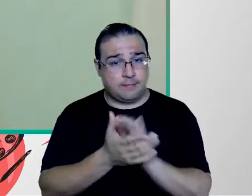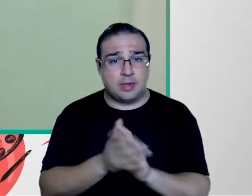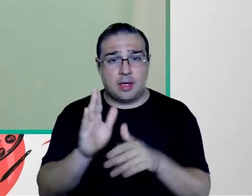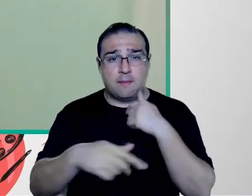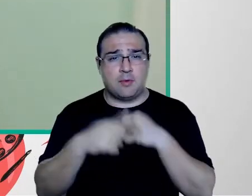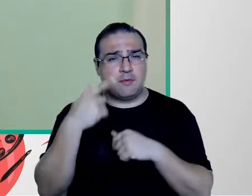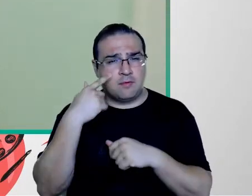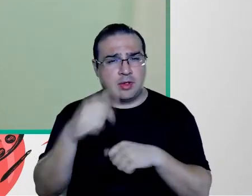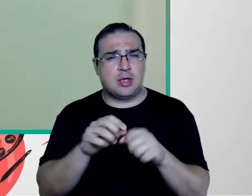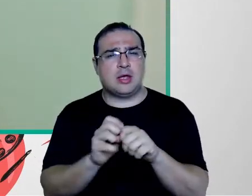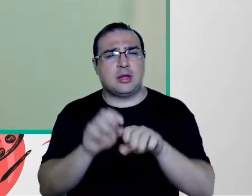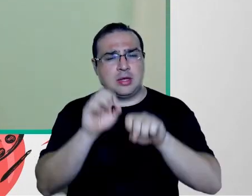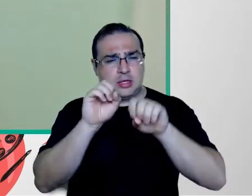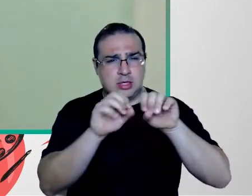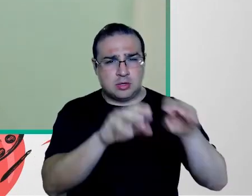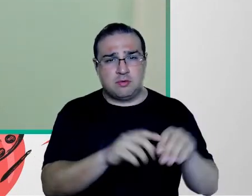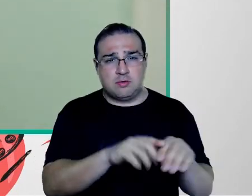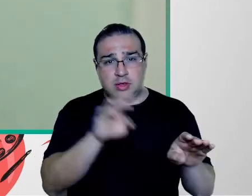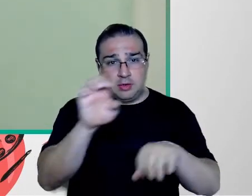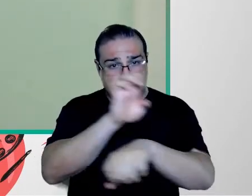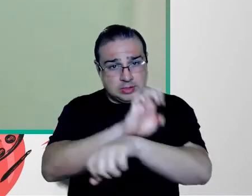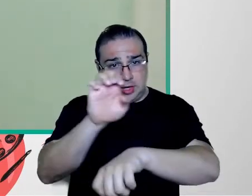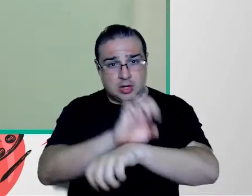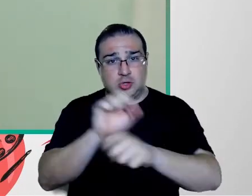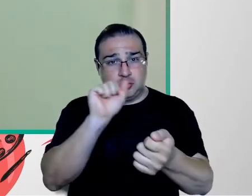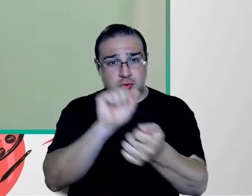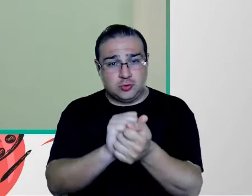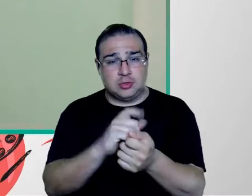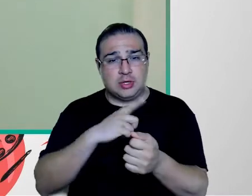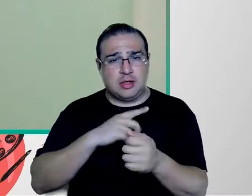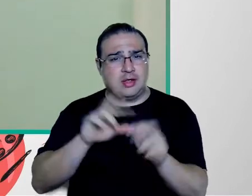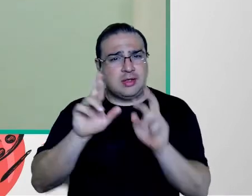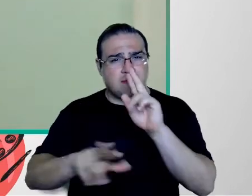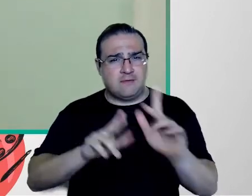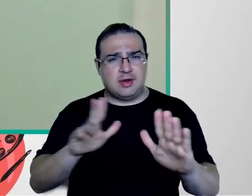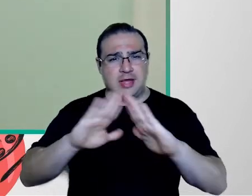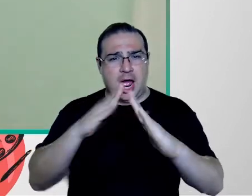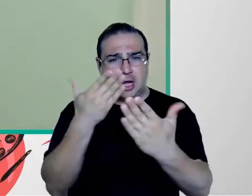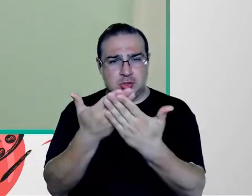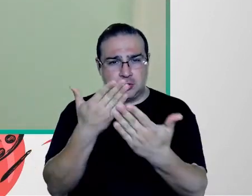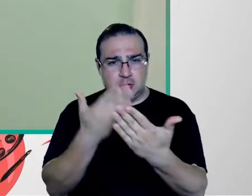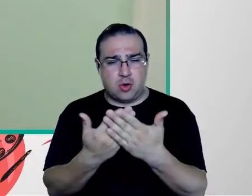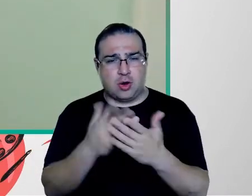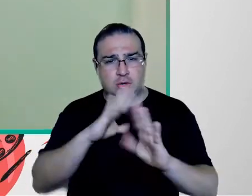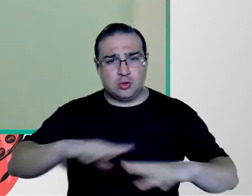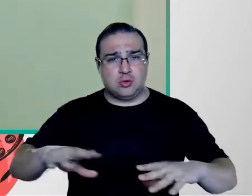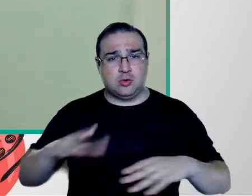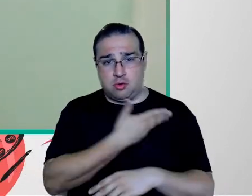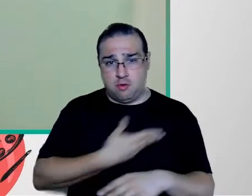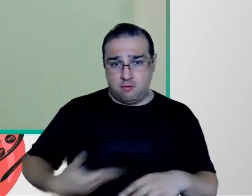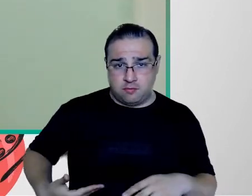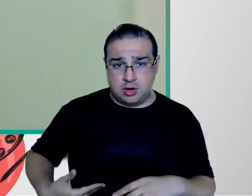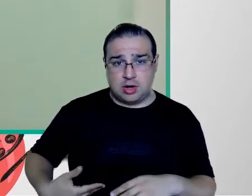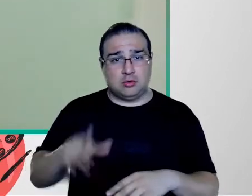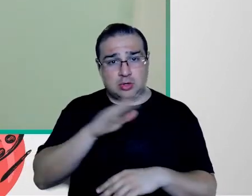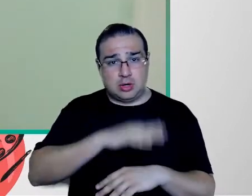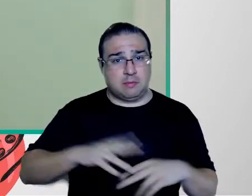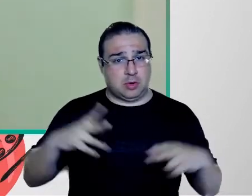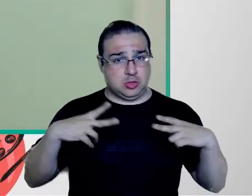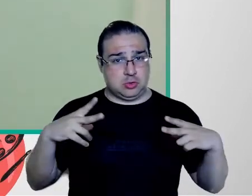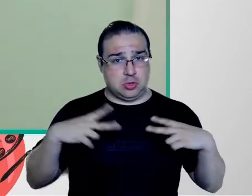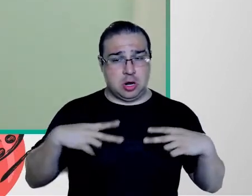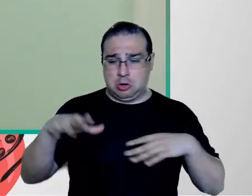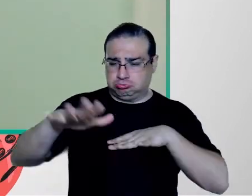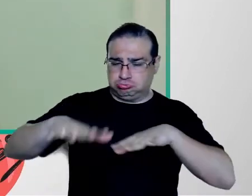de licenciatura, eu tive meus estágios supervisionados em diferentes escolas, públicas e privadas, da área